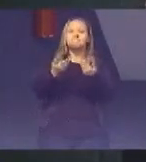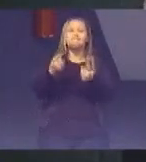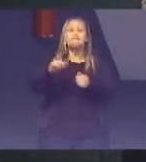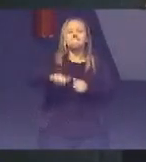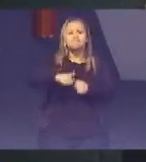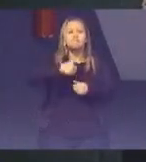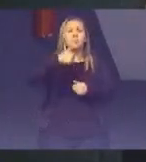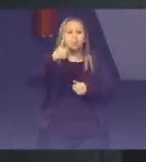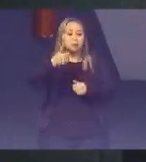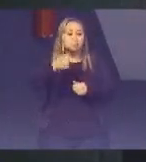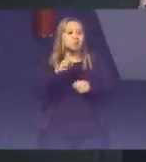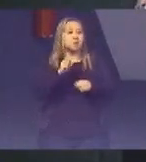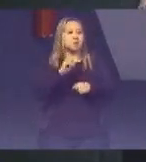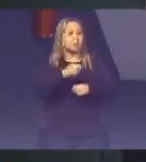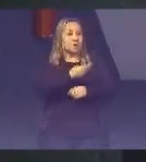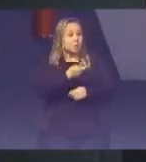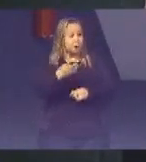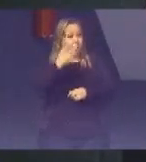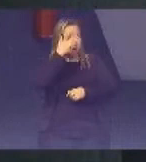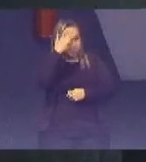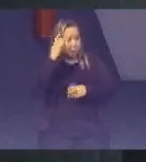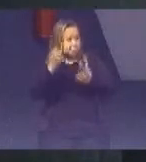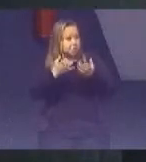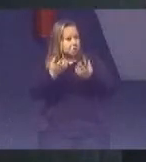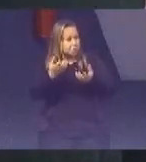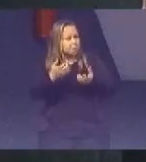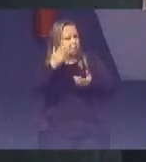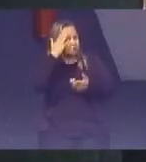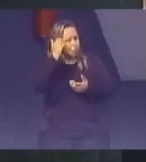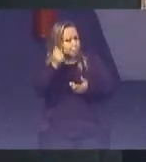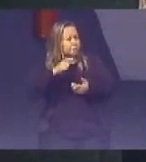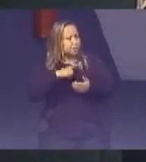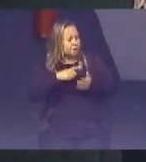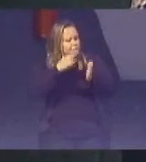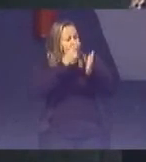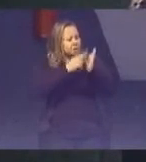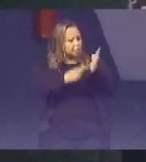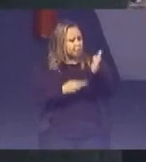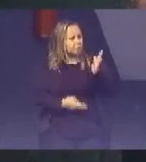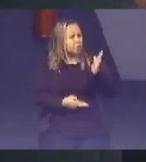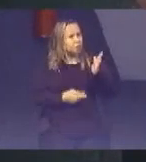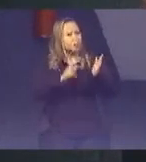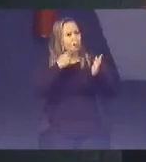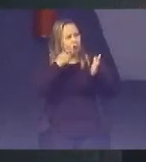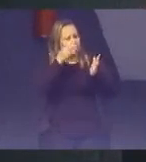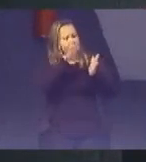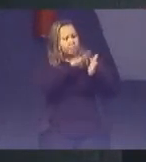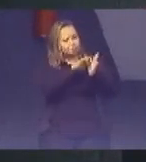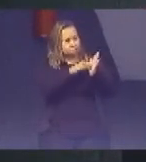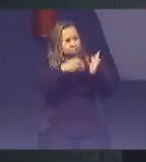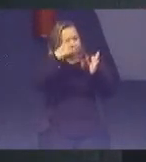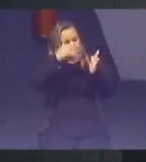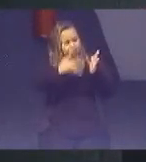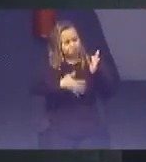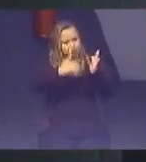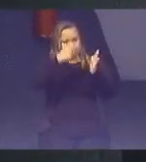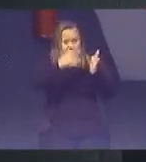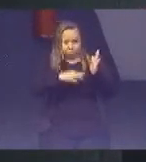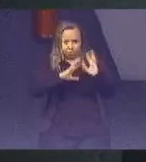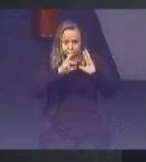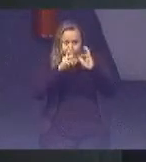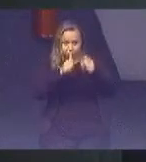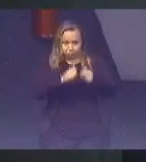se aprofundar no tema Tem relatórios, enfim Que identificam cada um dos ODMs E hoje os ODS, como eles estão sendo desenvolvidos